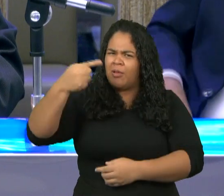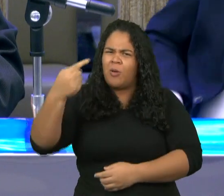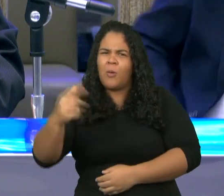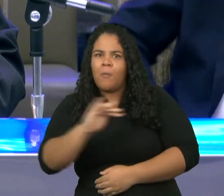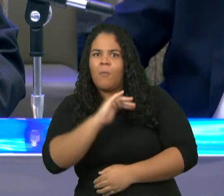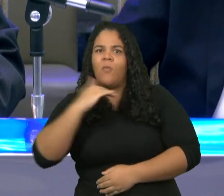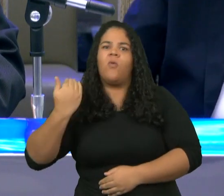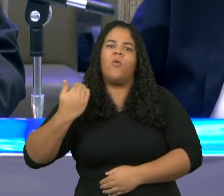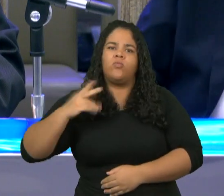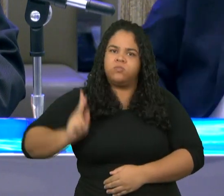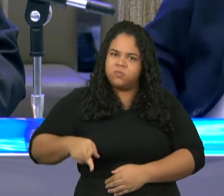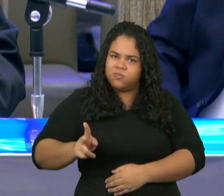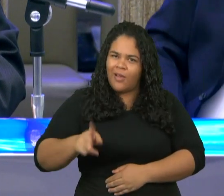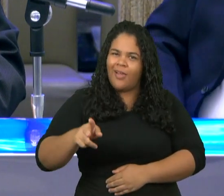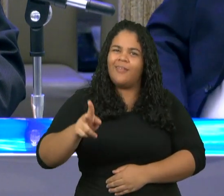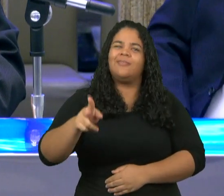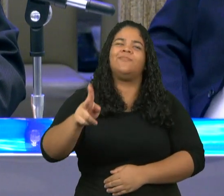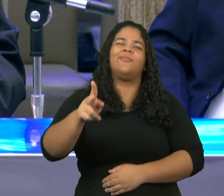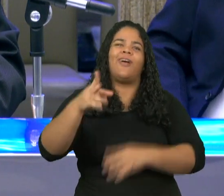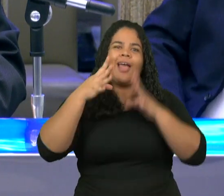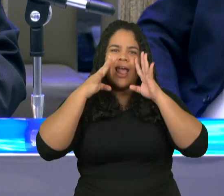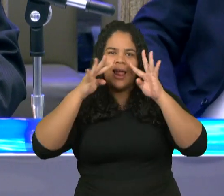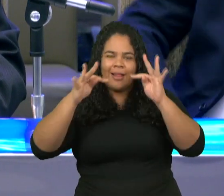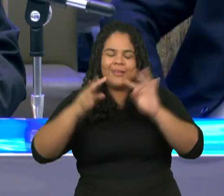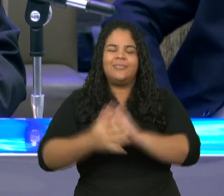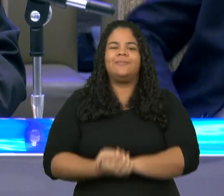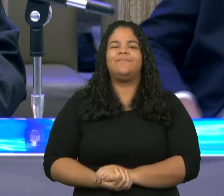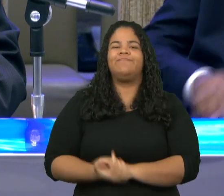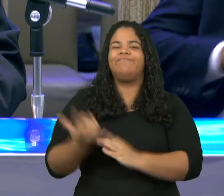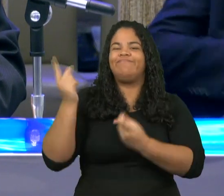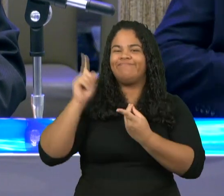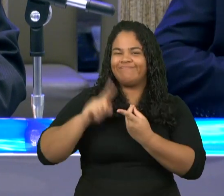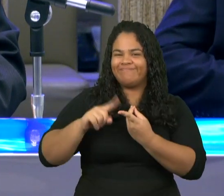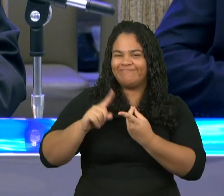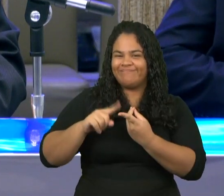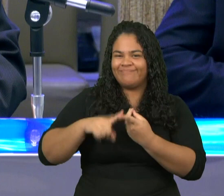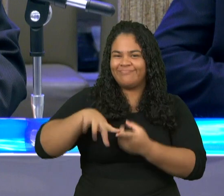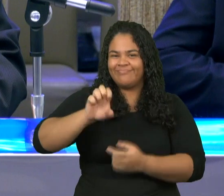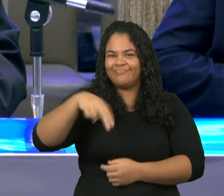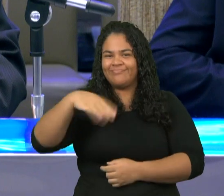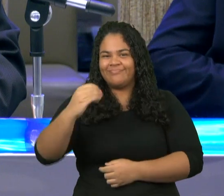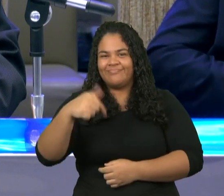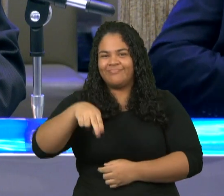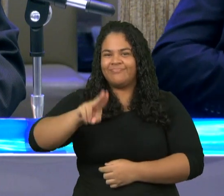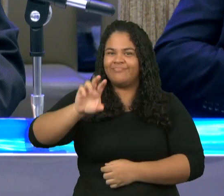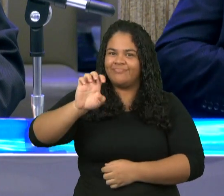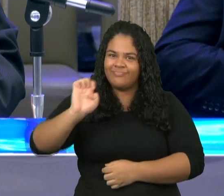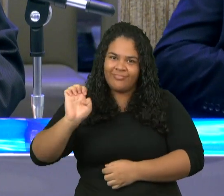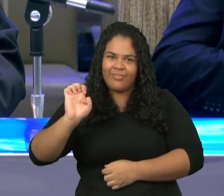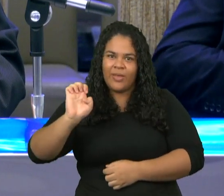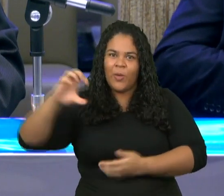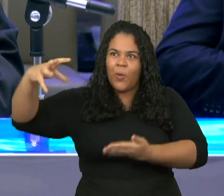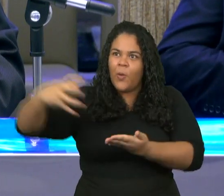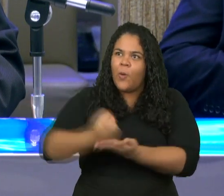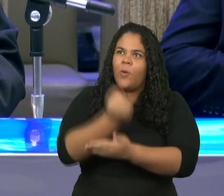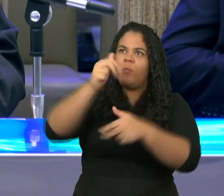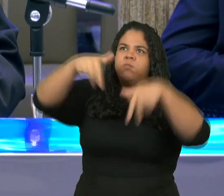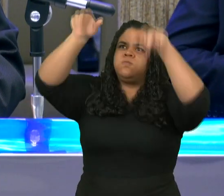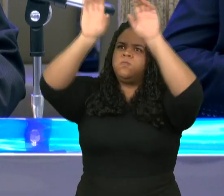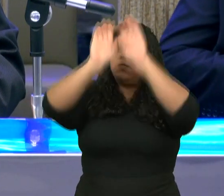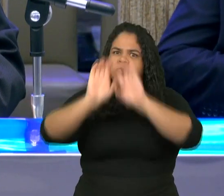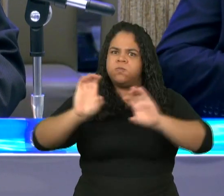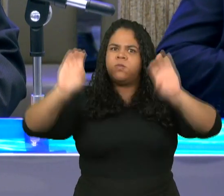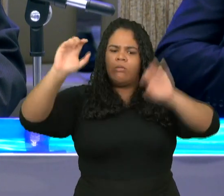Pela fé em nós que foi trasladado para não ver a morte e não foi achado porque Deus o